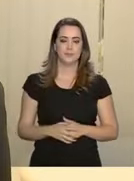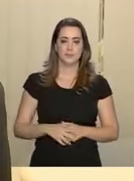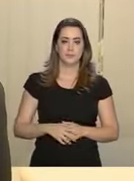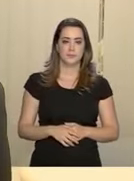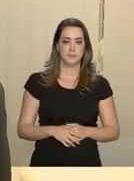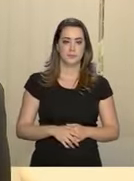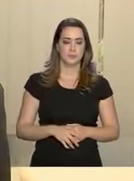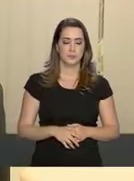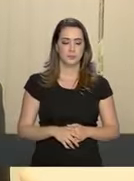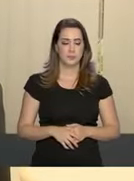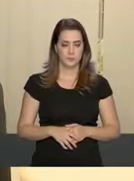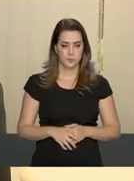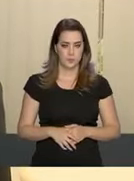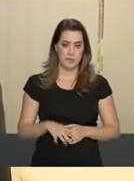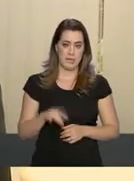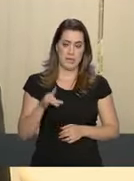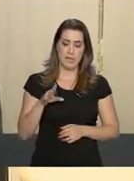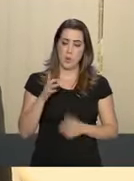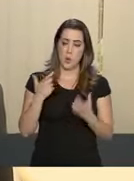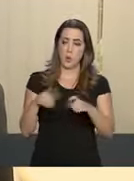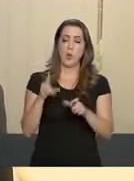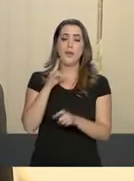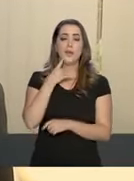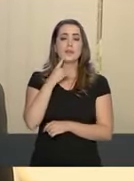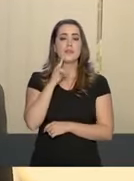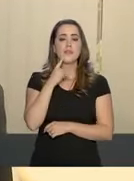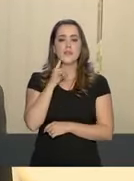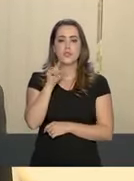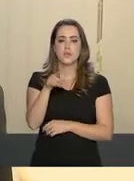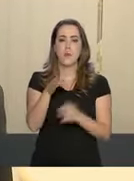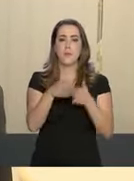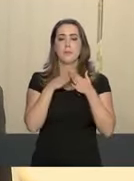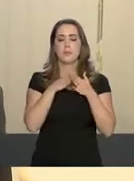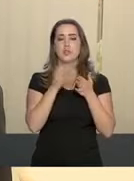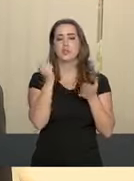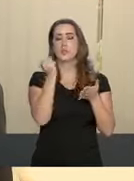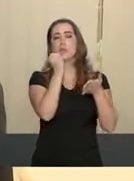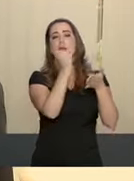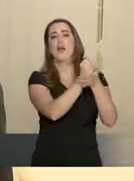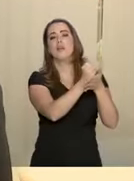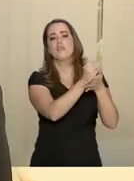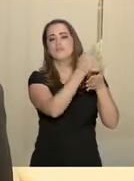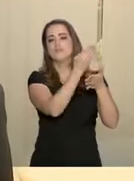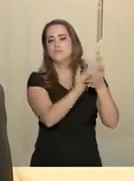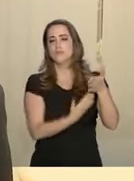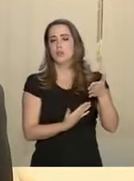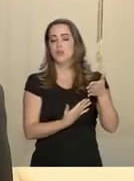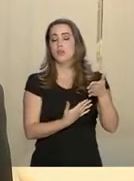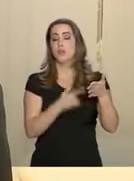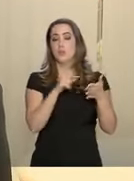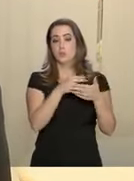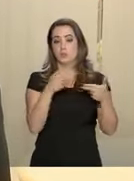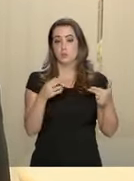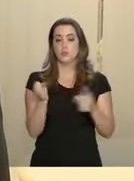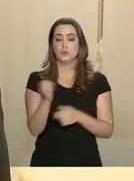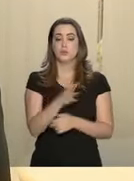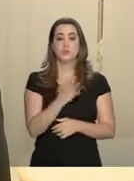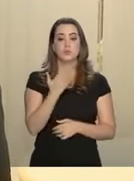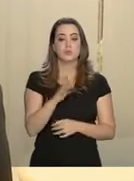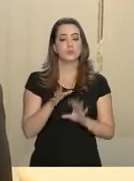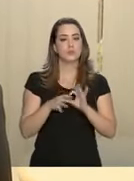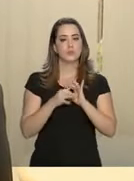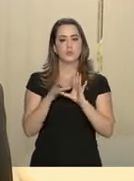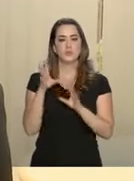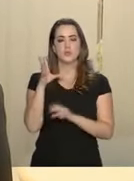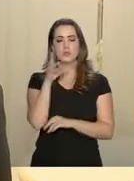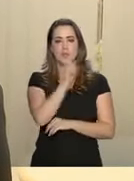ou a indústria de bebidas vai inserir a sua solicitação de registro de produto e vai ter automaticamente o